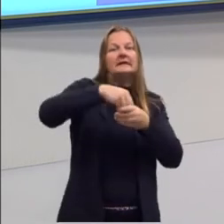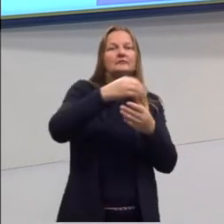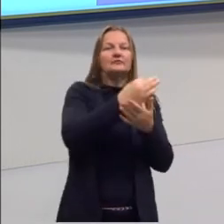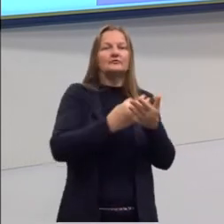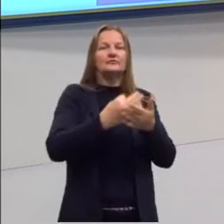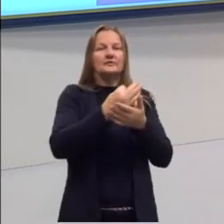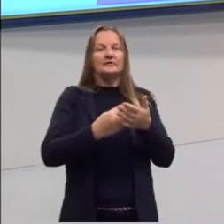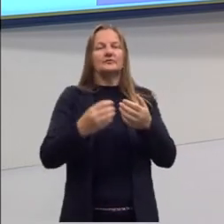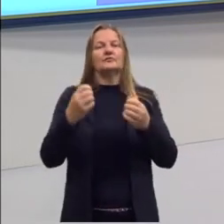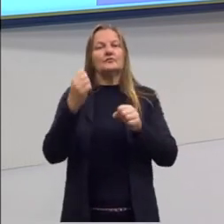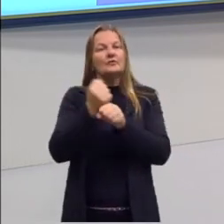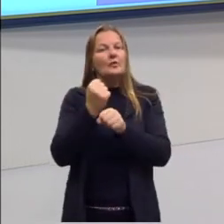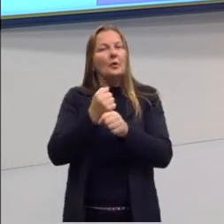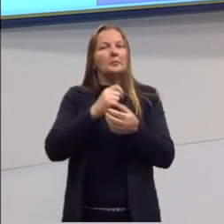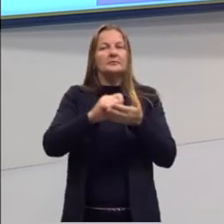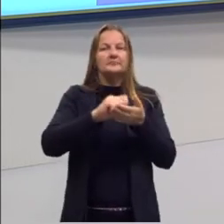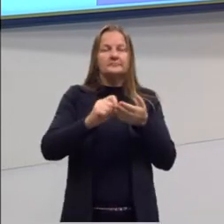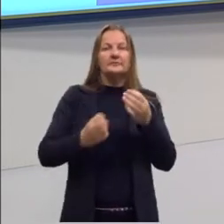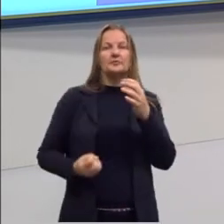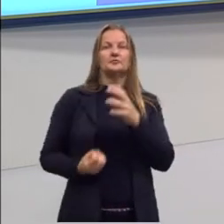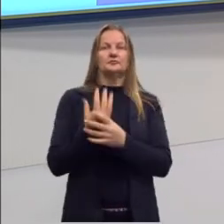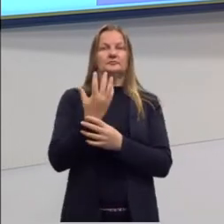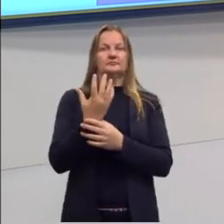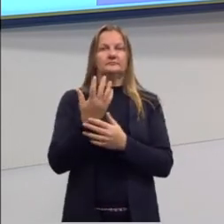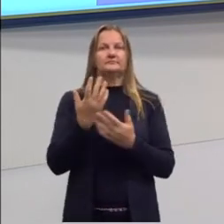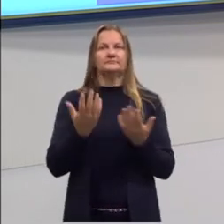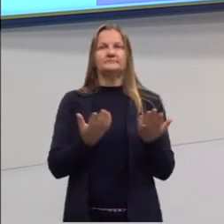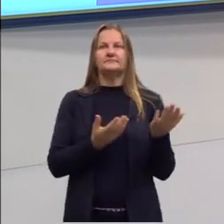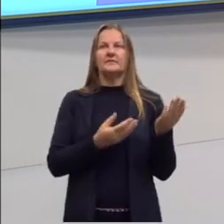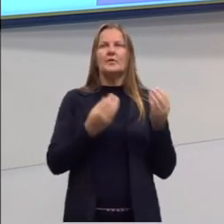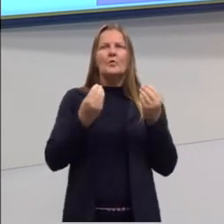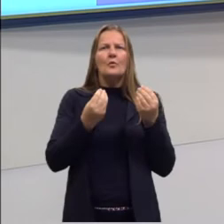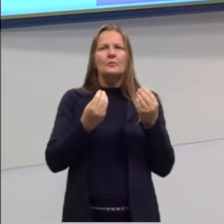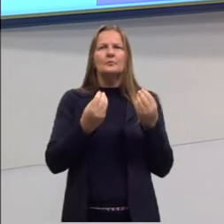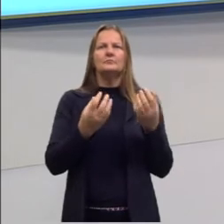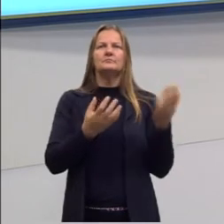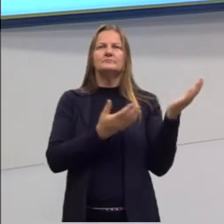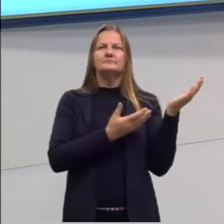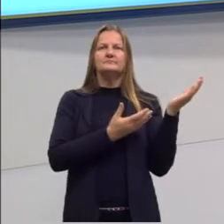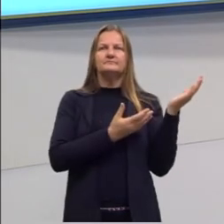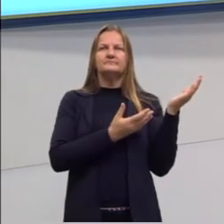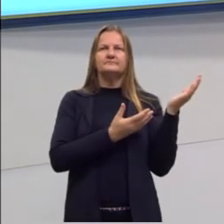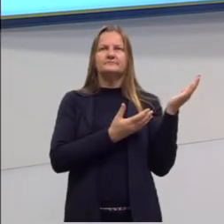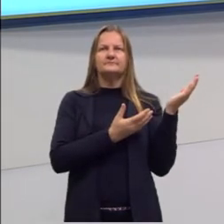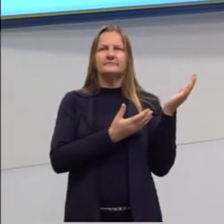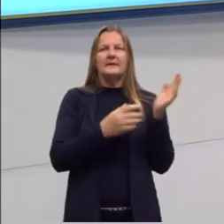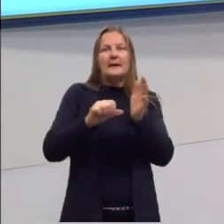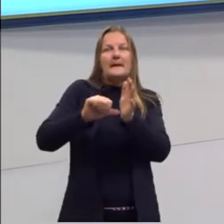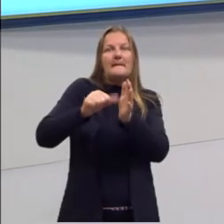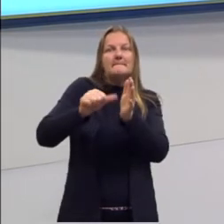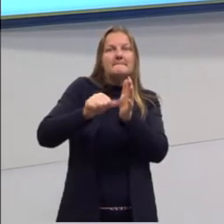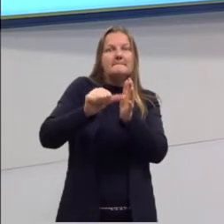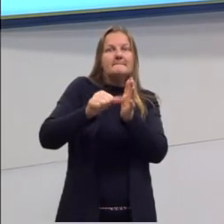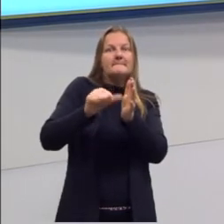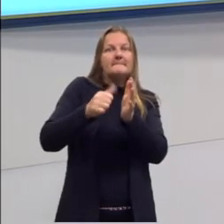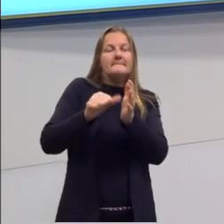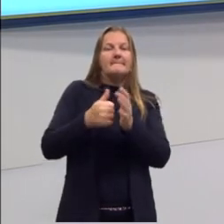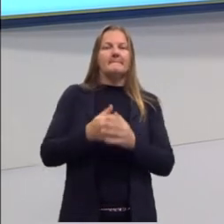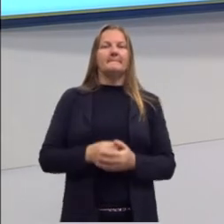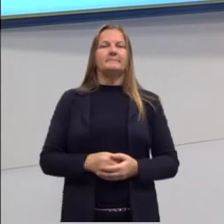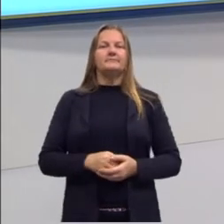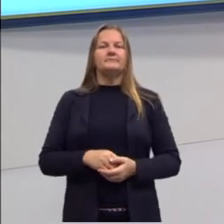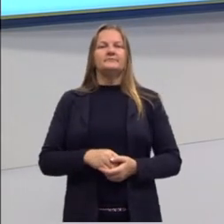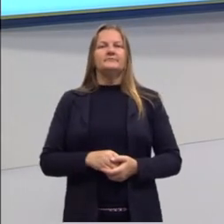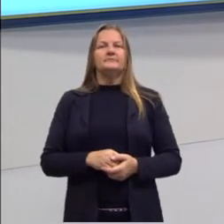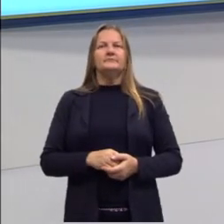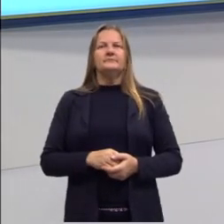faço que ela aconteça? E de que maneira? Primeiro tipo, o que a gente